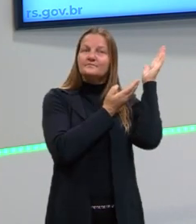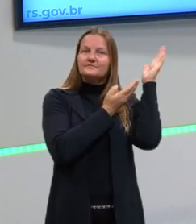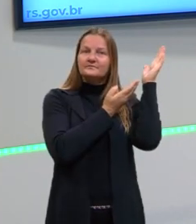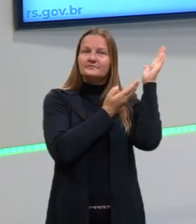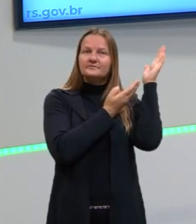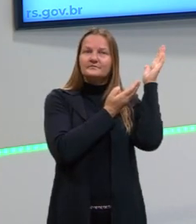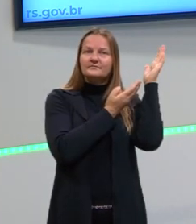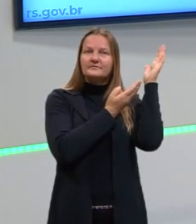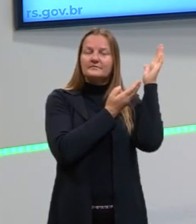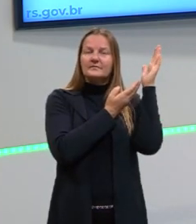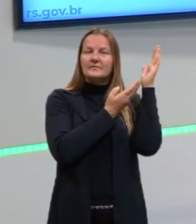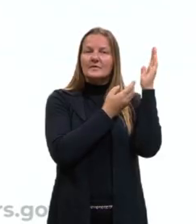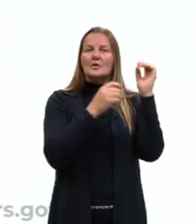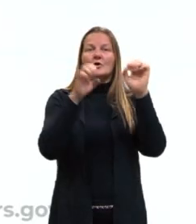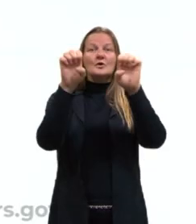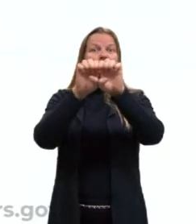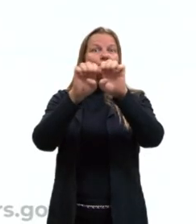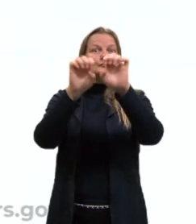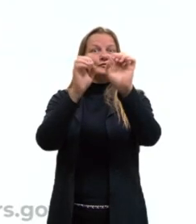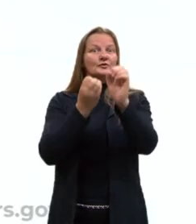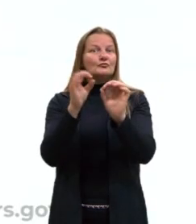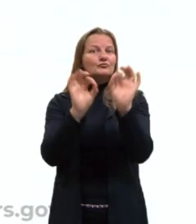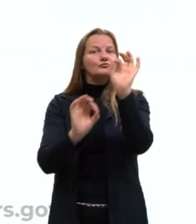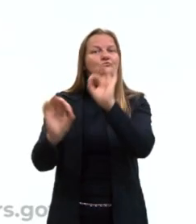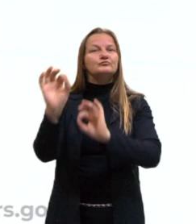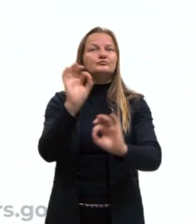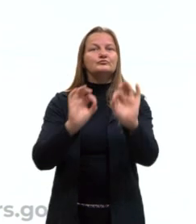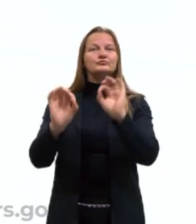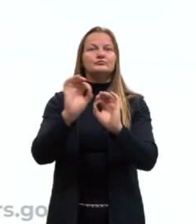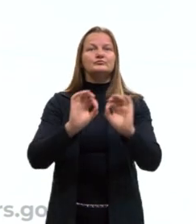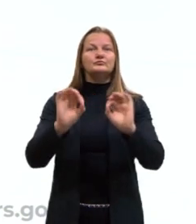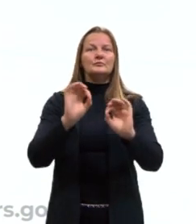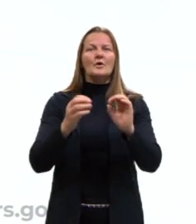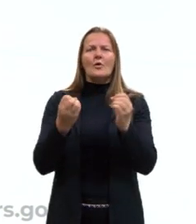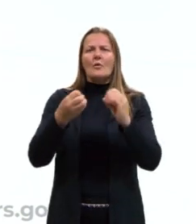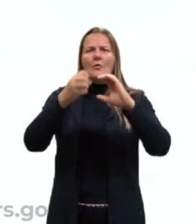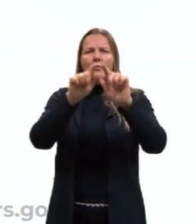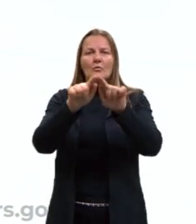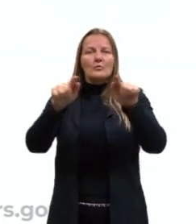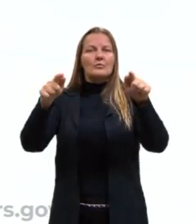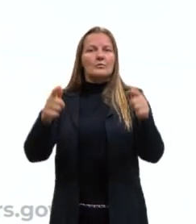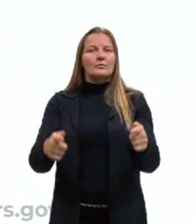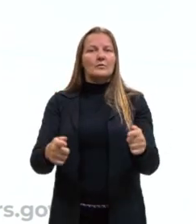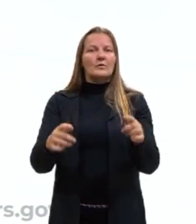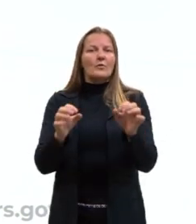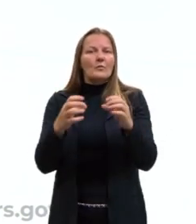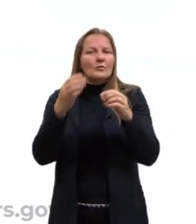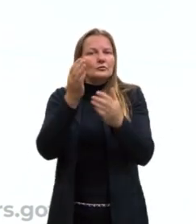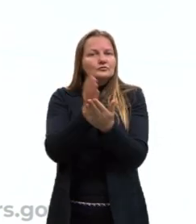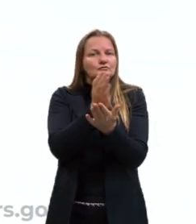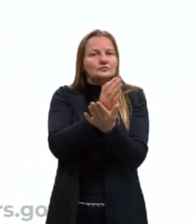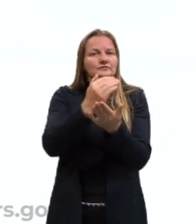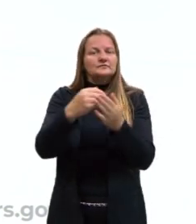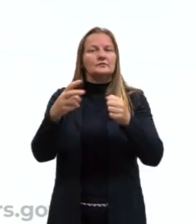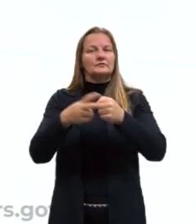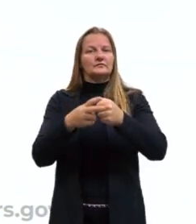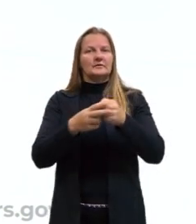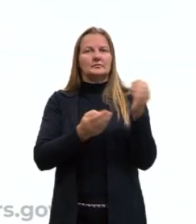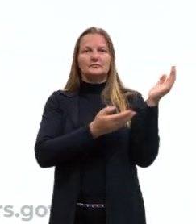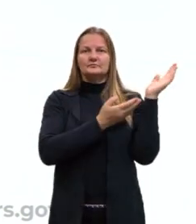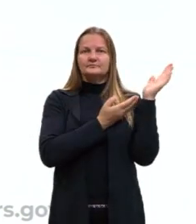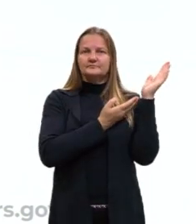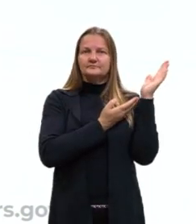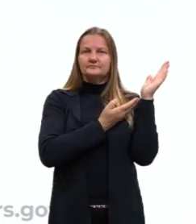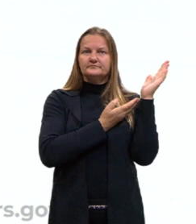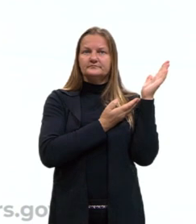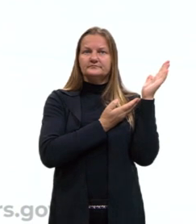que mostra, mais ou menos, de maneira organizada, quais são as classes e como é que se dividem esses verbos. A gente tem